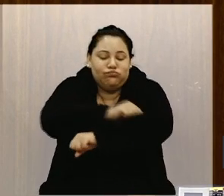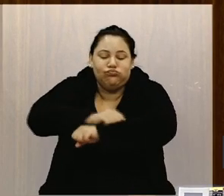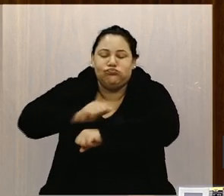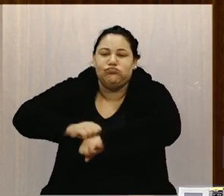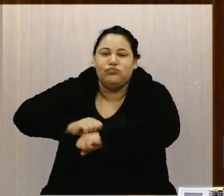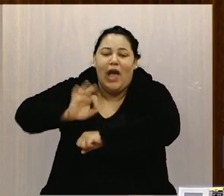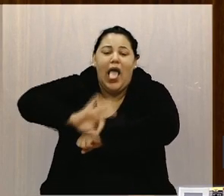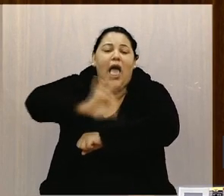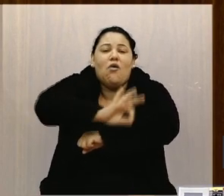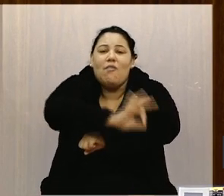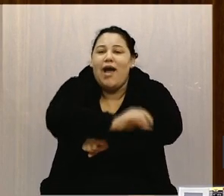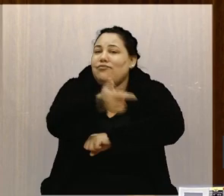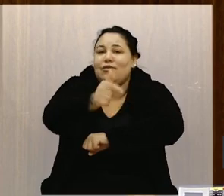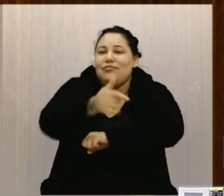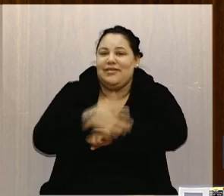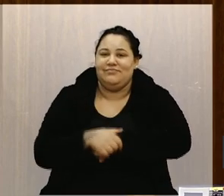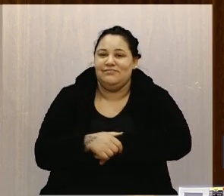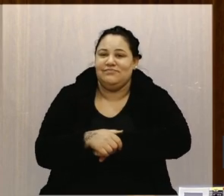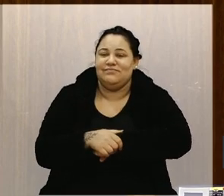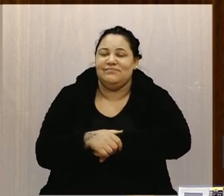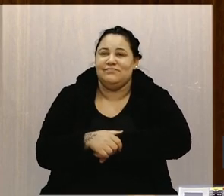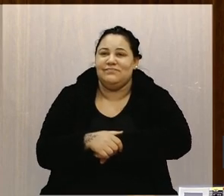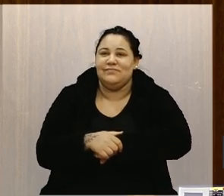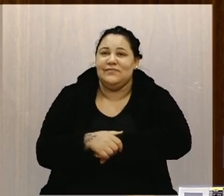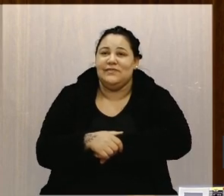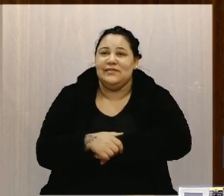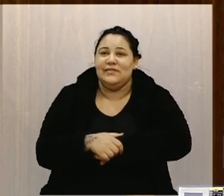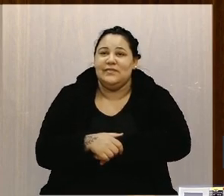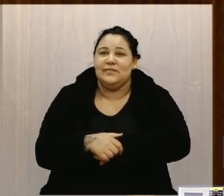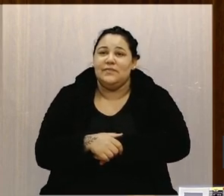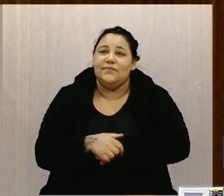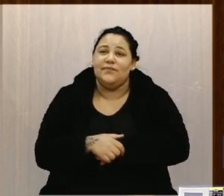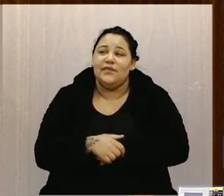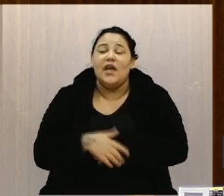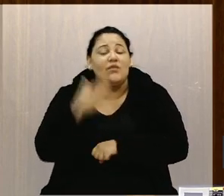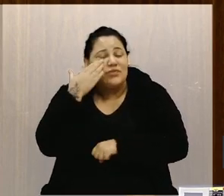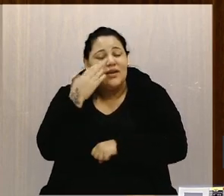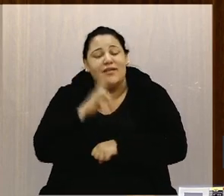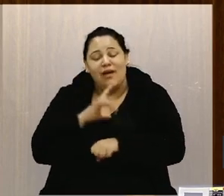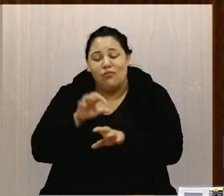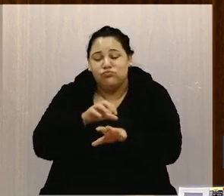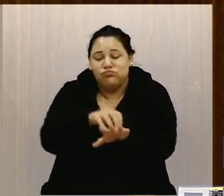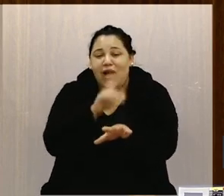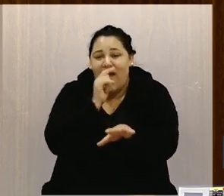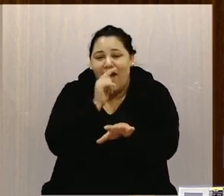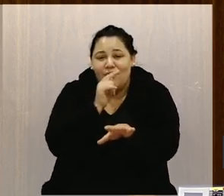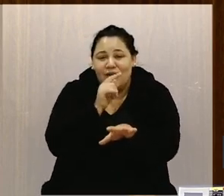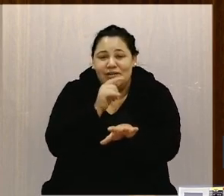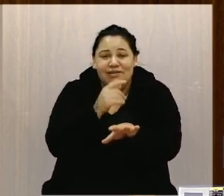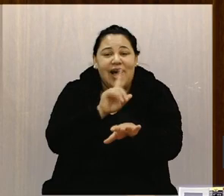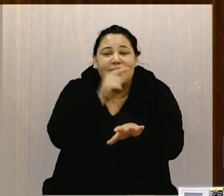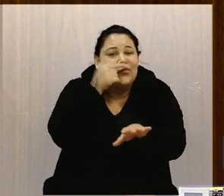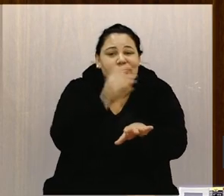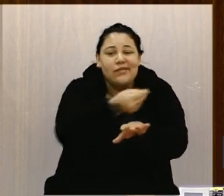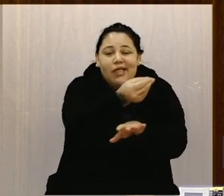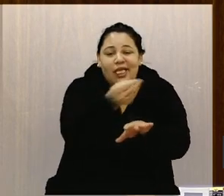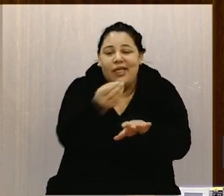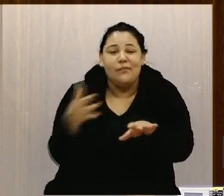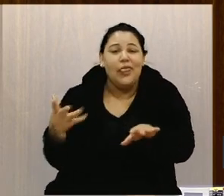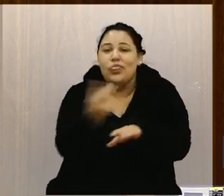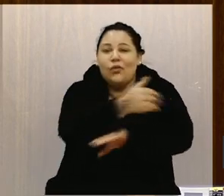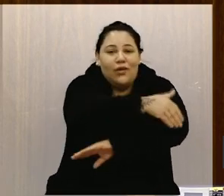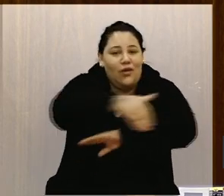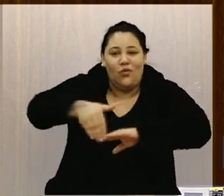ainda que tenha o Caminhão Pipo, o Caminhão Pipo, ele não chega em todas as ruas do bairro,